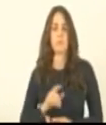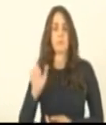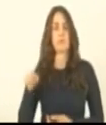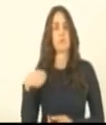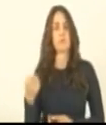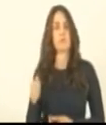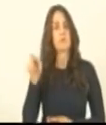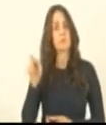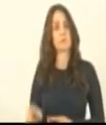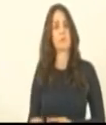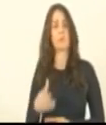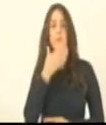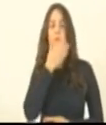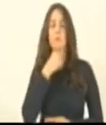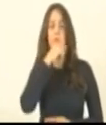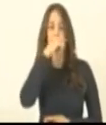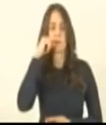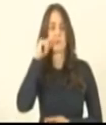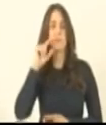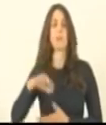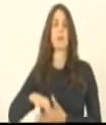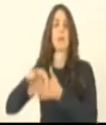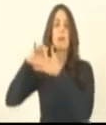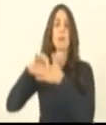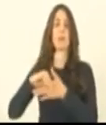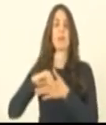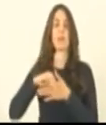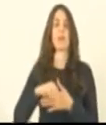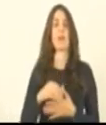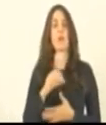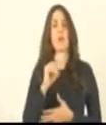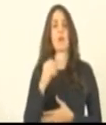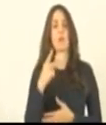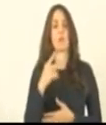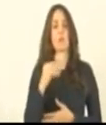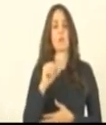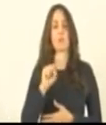nesse momento, a DOC, o deputado Capitão Assunção, líder da oposição, encaminhando o voto não.